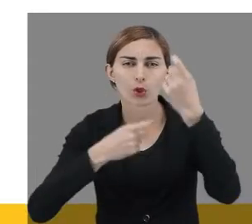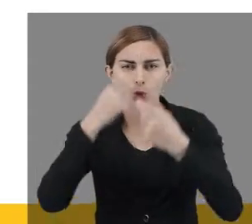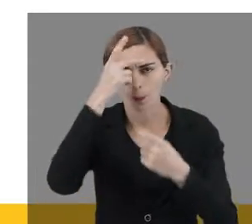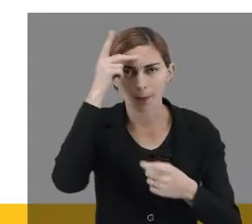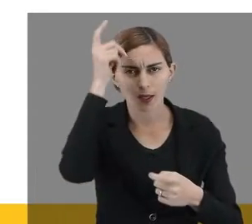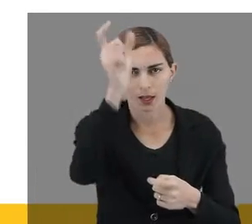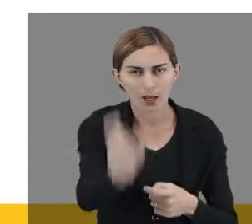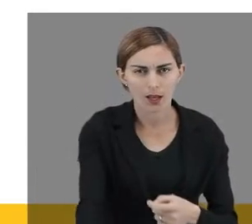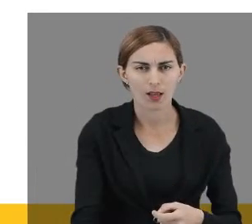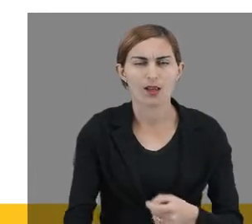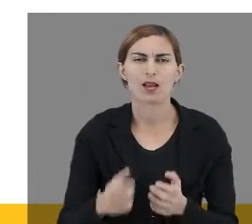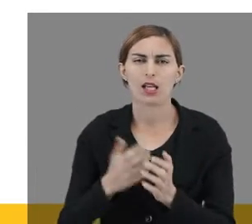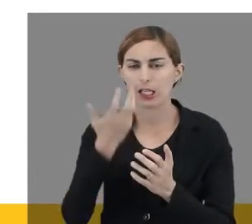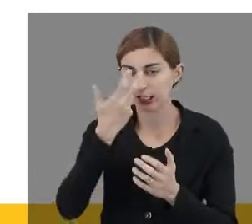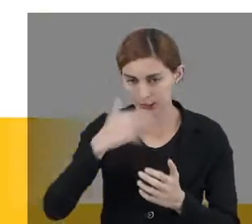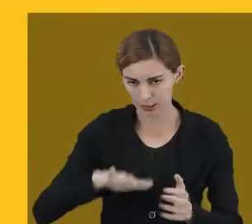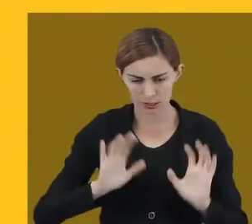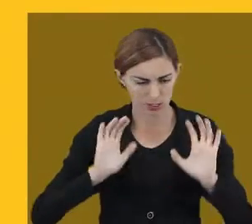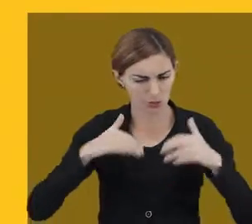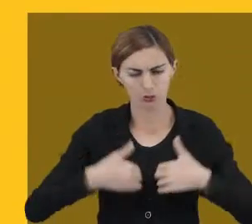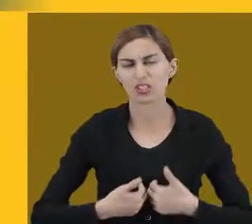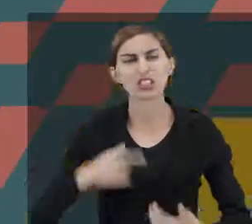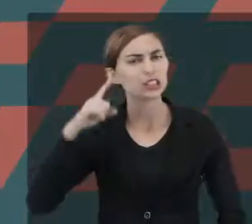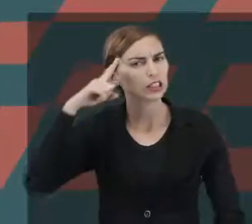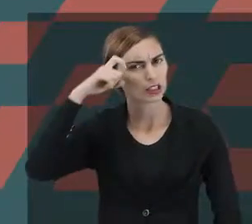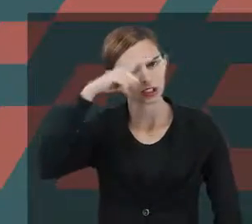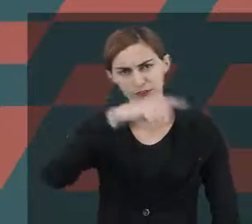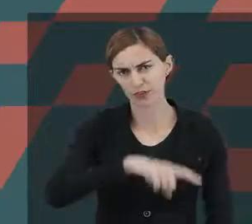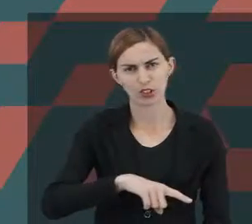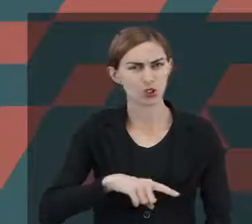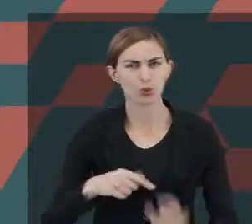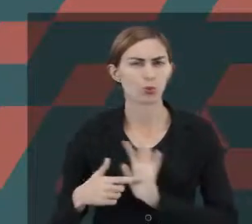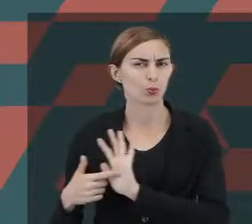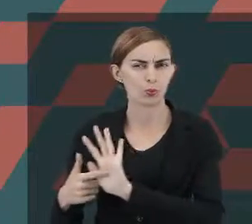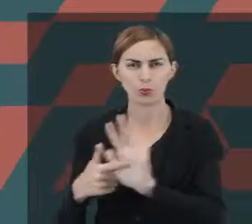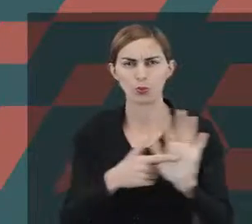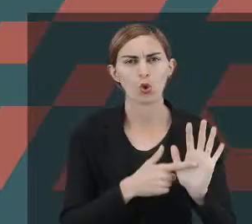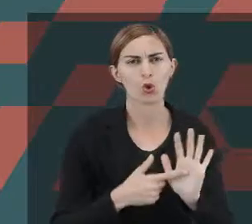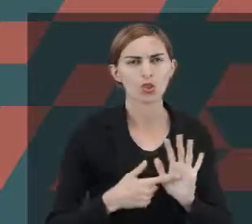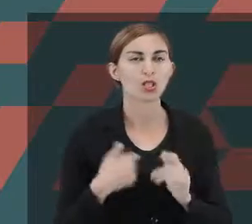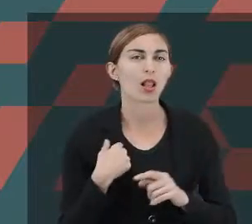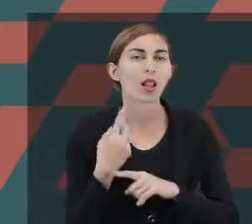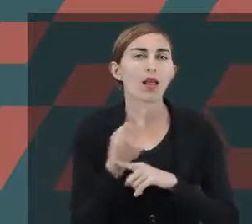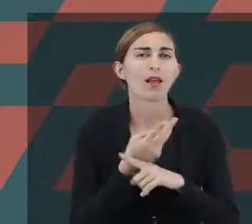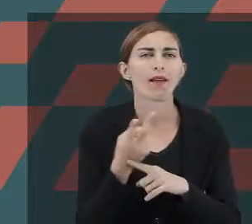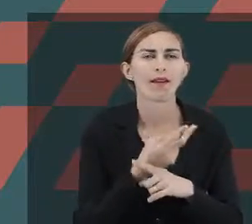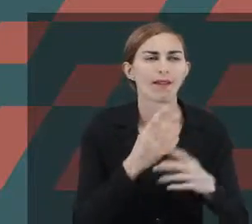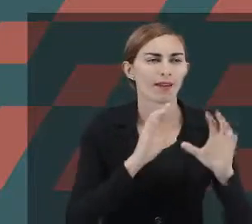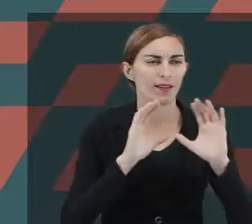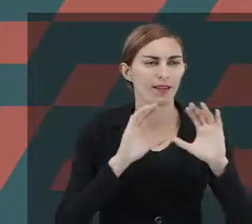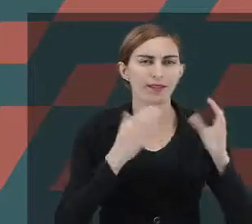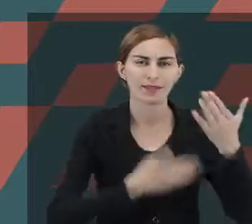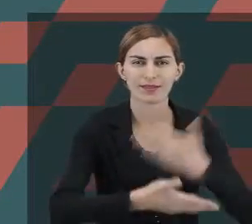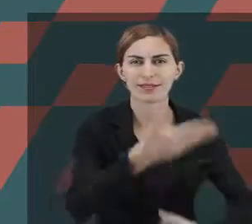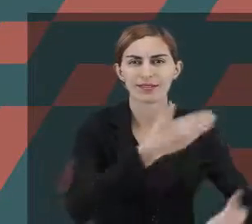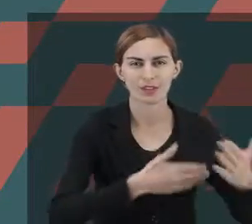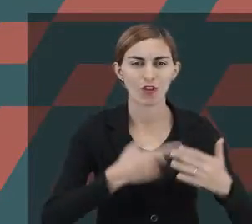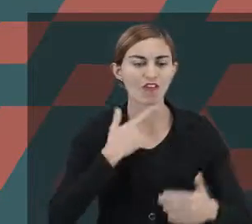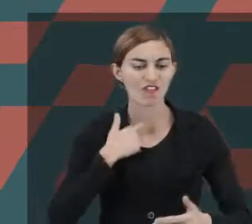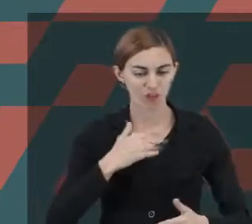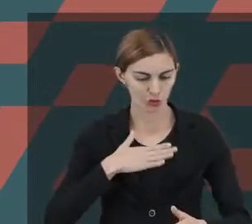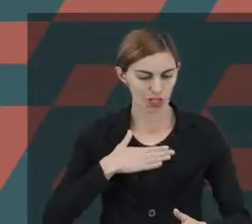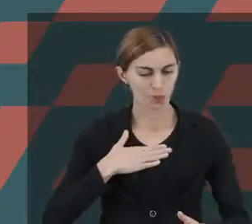preocupar com a outra pessoa. Então, uma criança com autismo, dificilmente, ela vai, de fato, buscar essa interação de forma